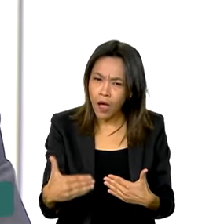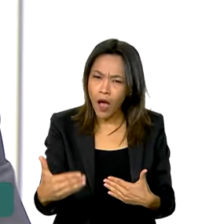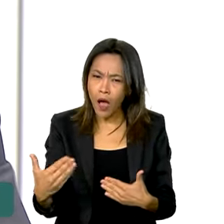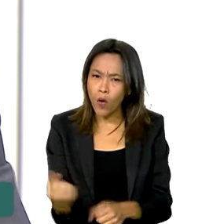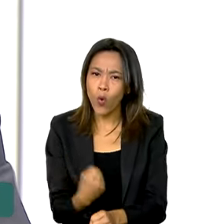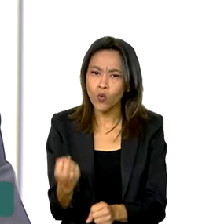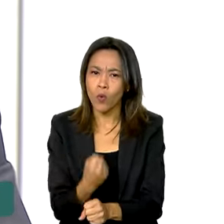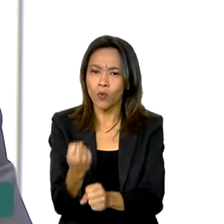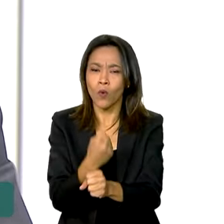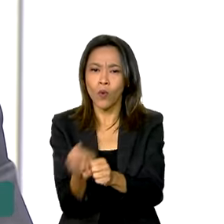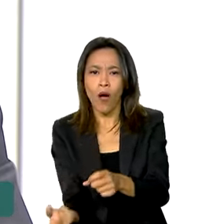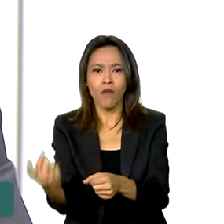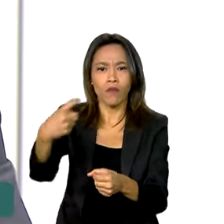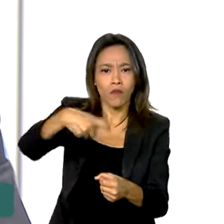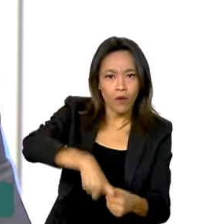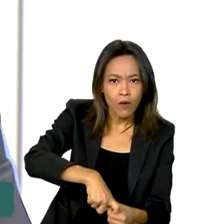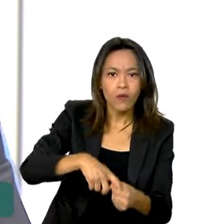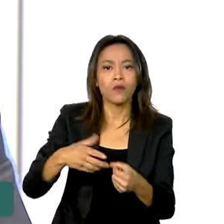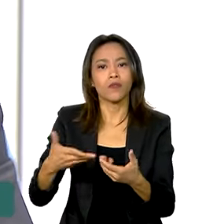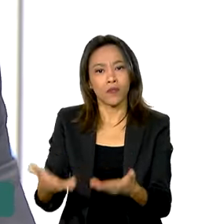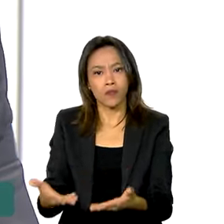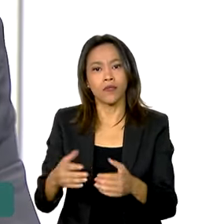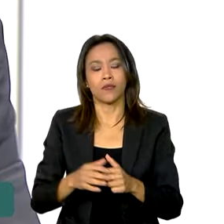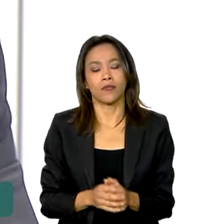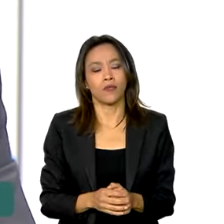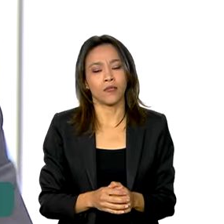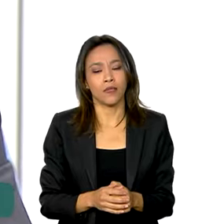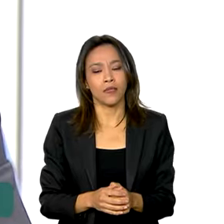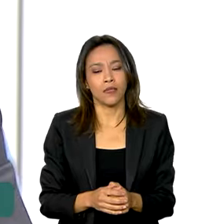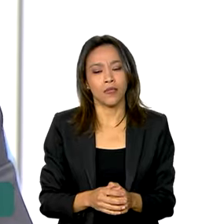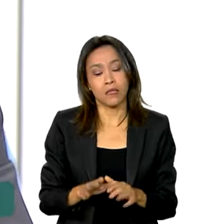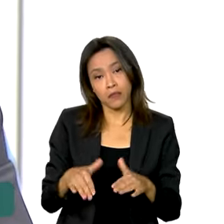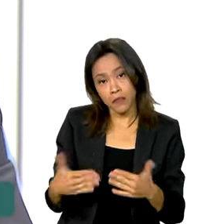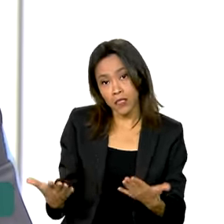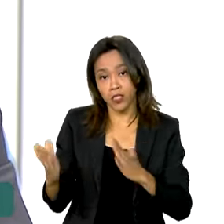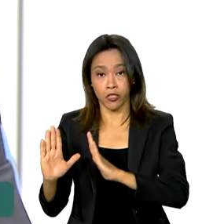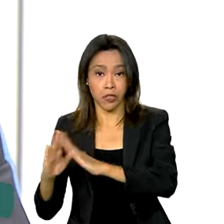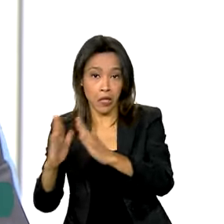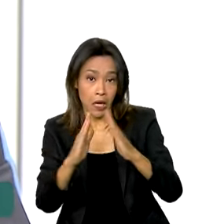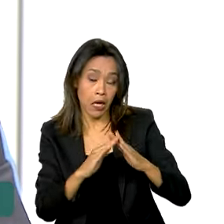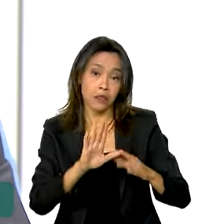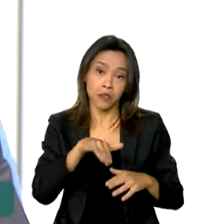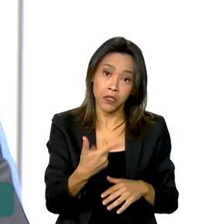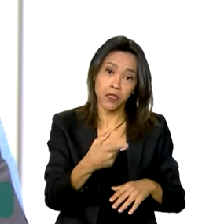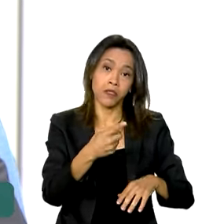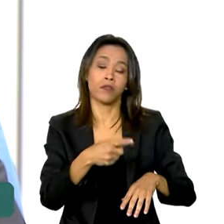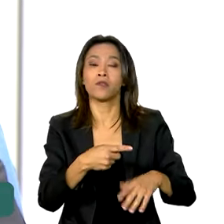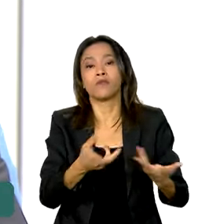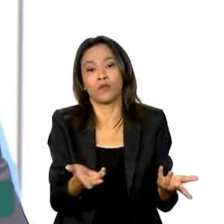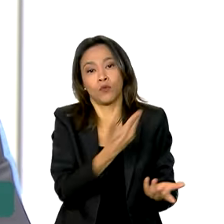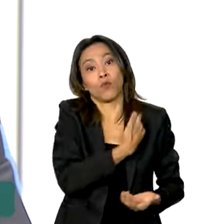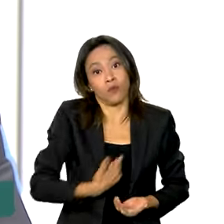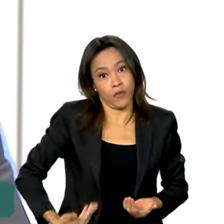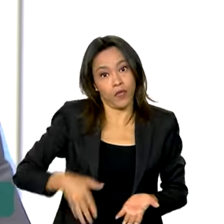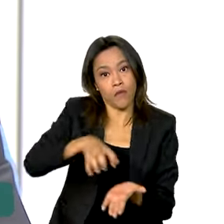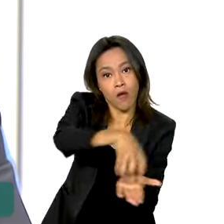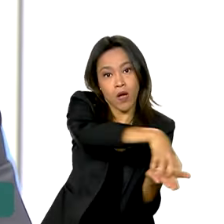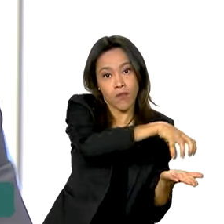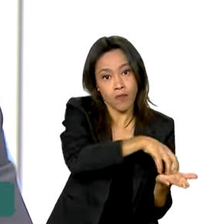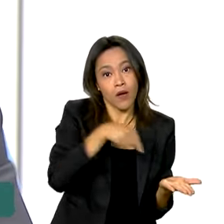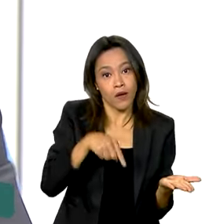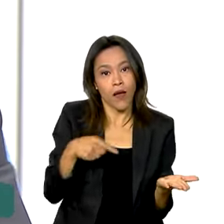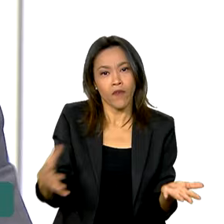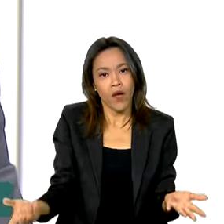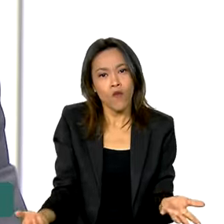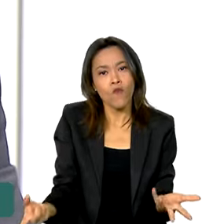civil de retomada de reconstrução seja habitação seja de equipamentos públicos a tendência